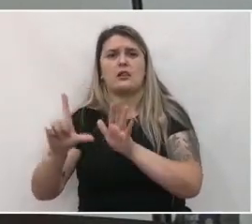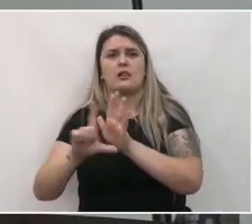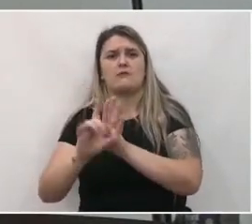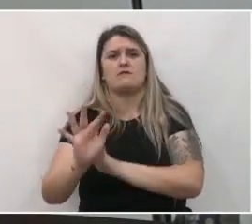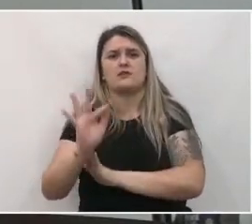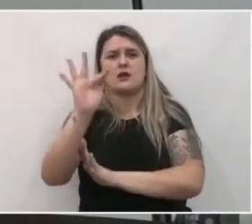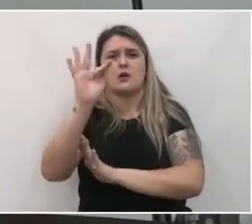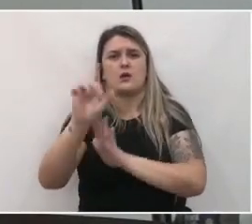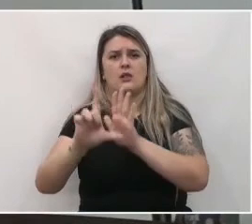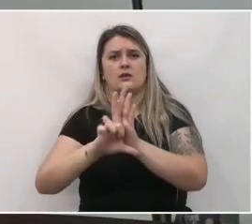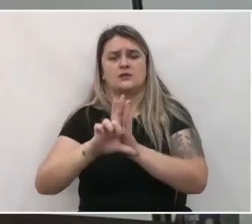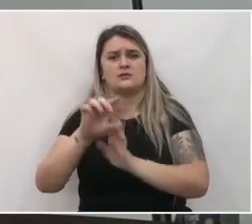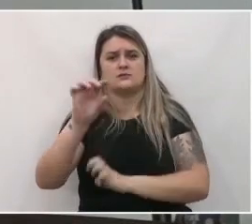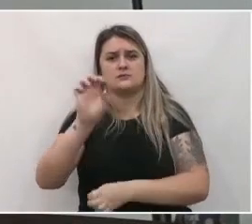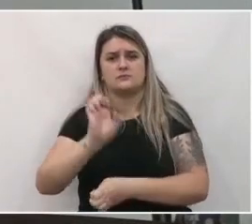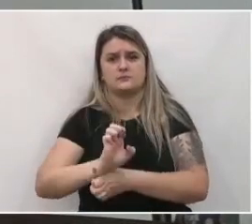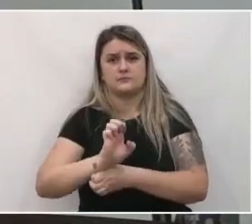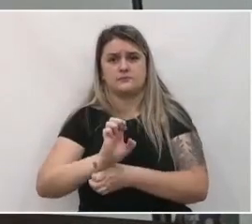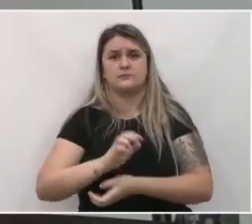estaduais.